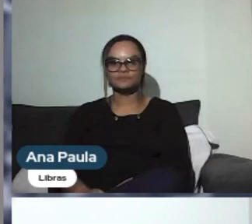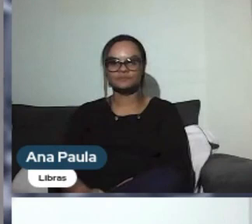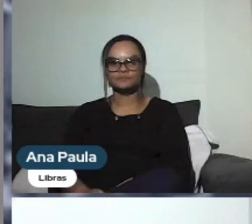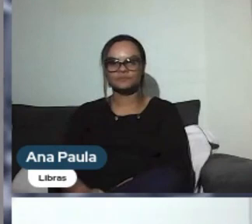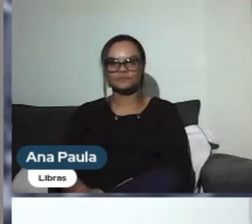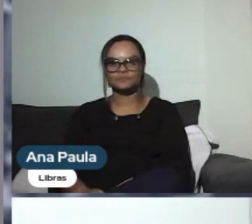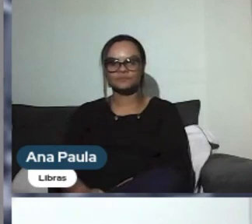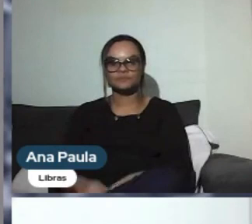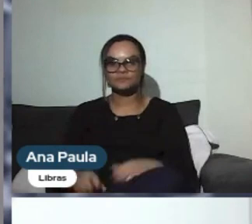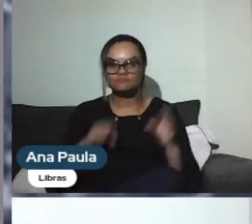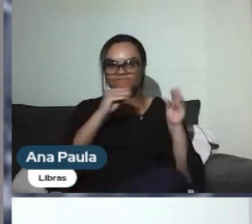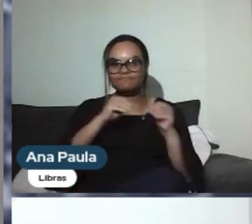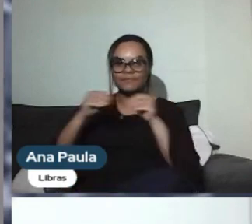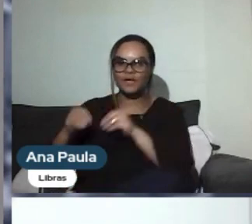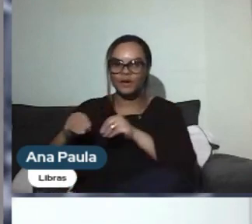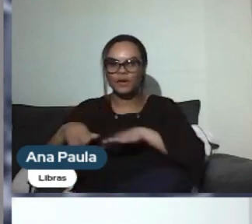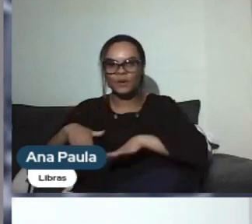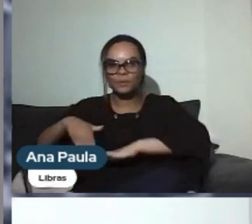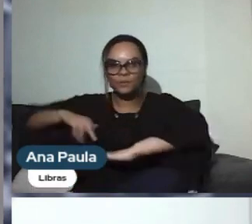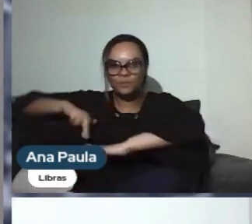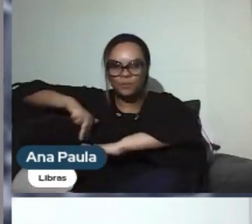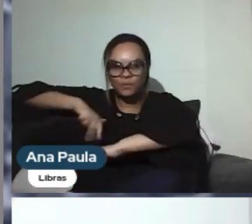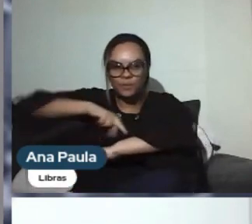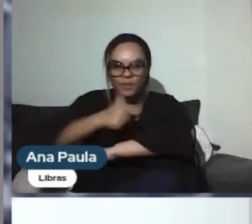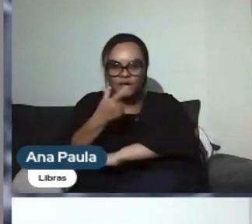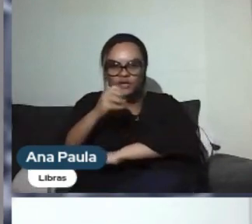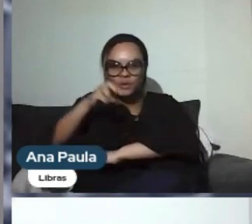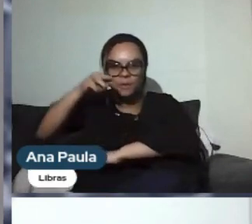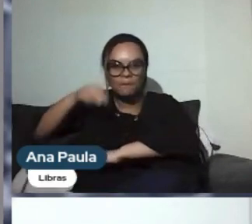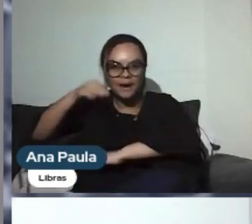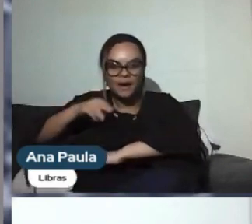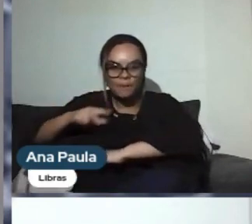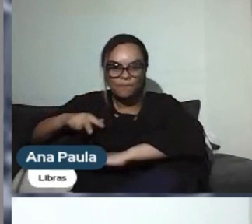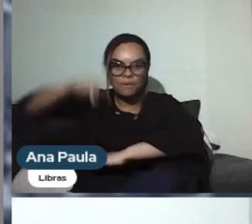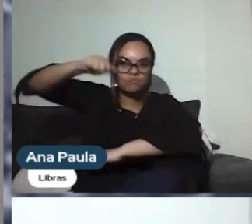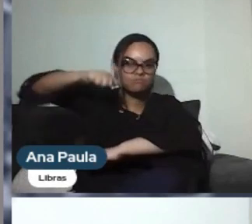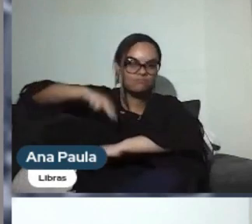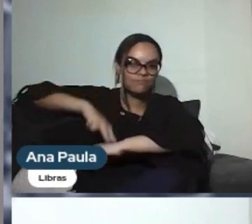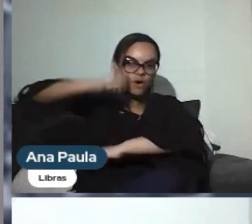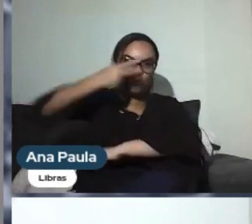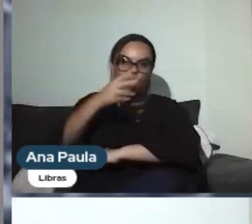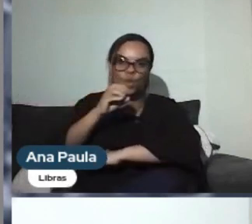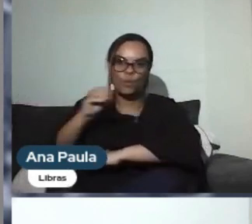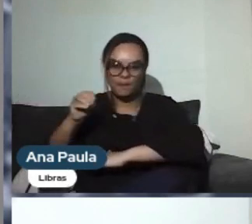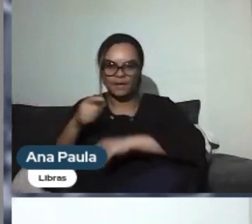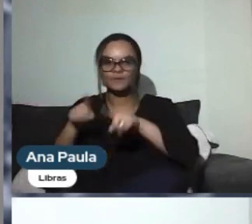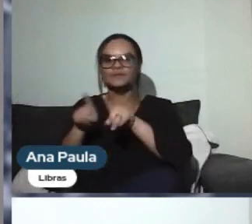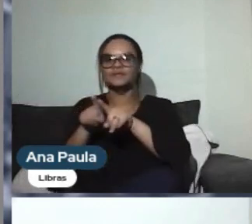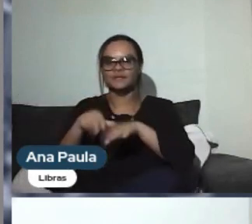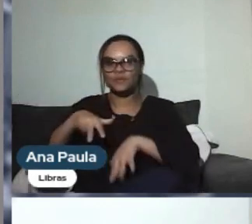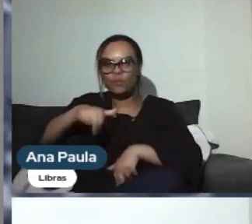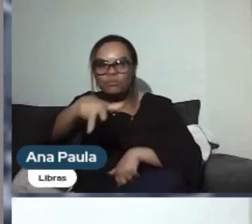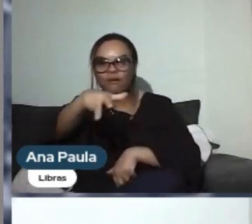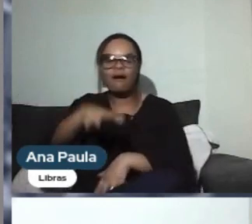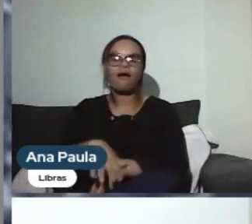Aí eu migrei pra pista, né? Hoje eu faço 100 metros, salto, distância, e 200 metros. Essas são as minhas corridas que eu faço hoje,